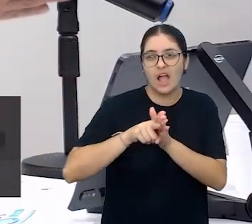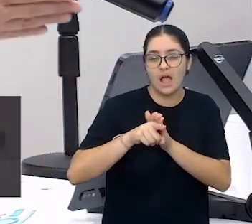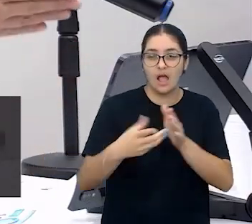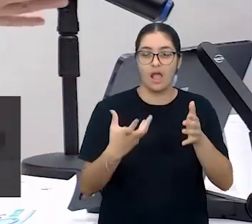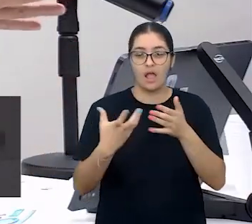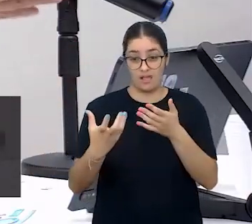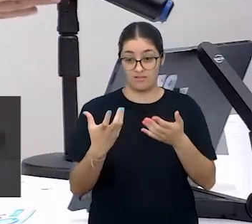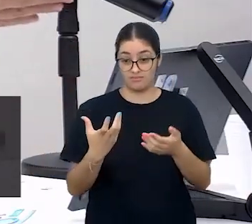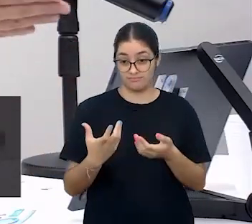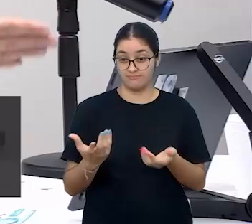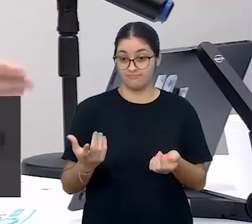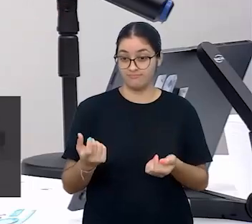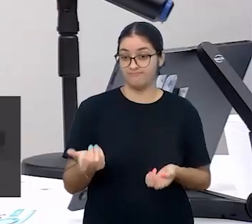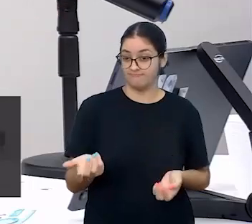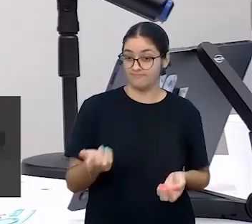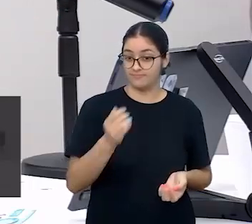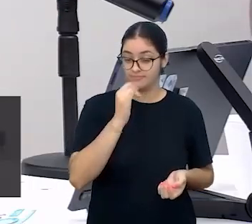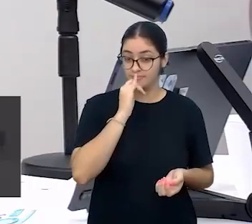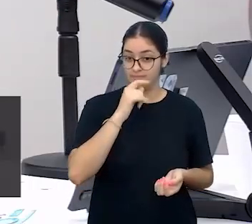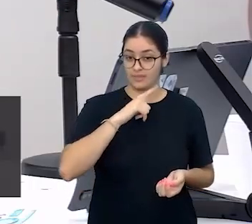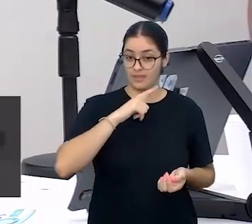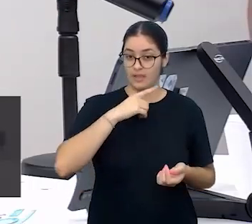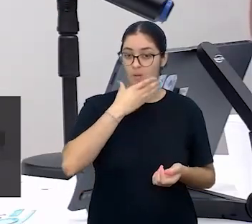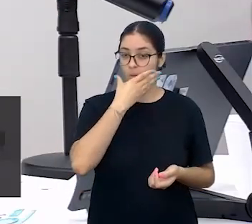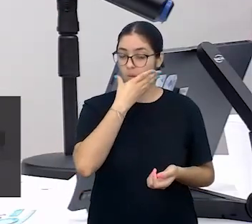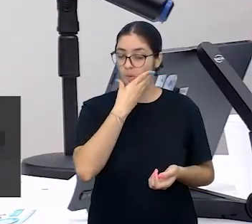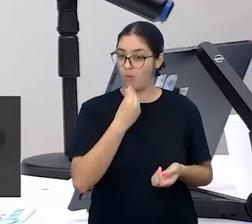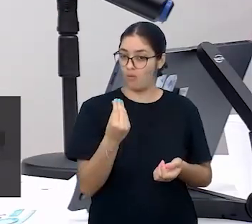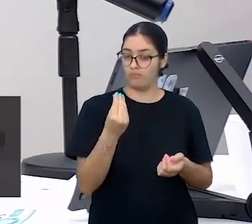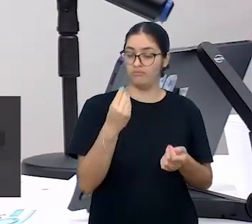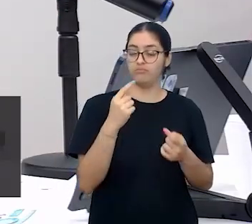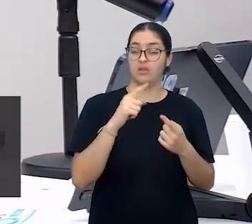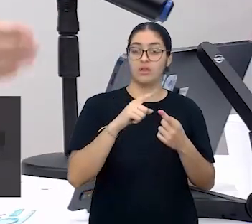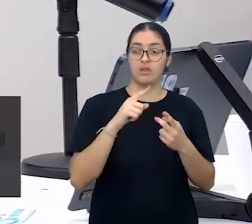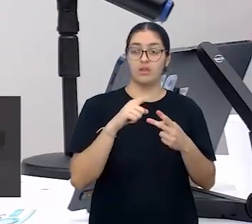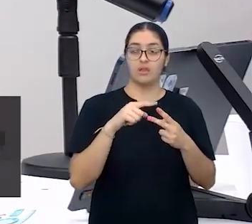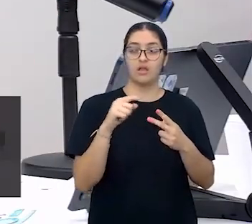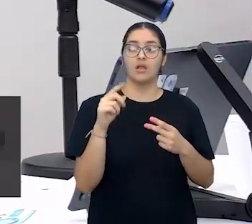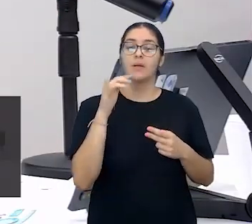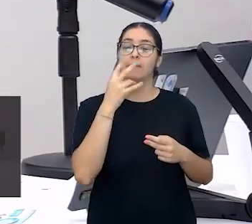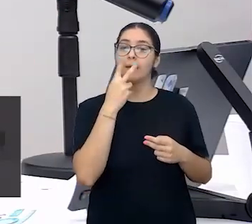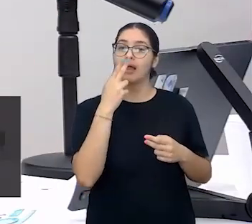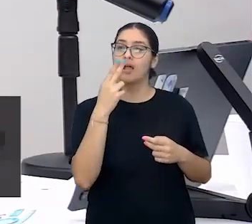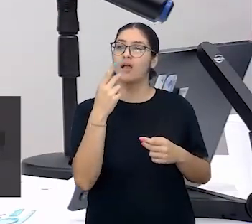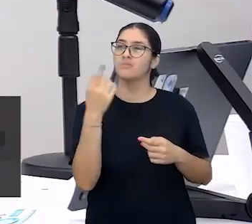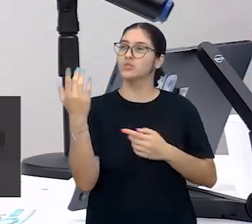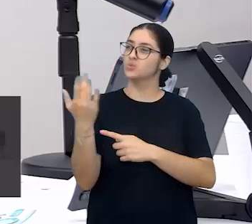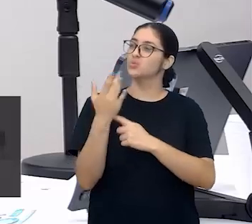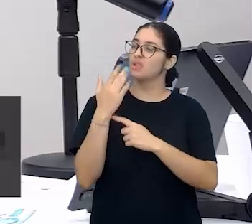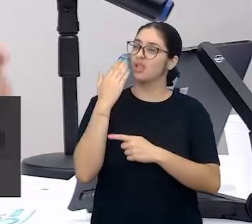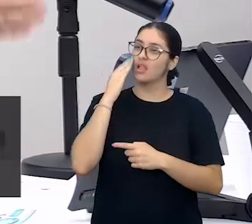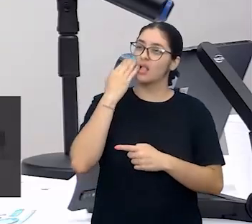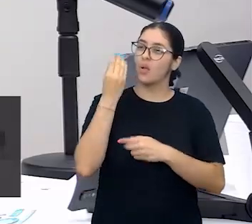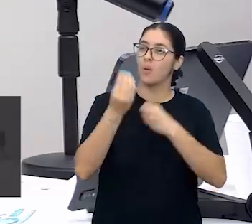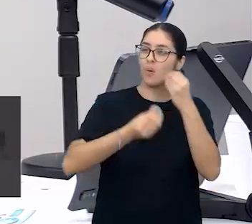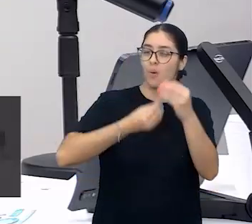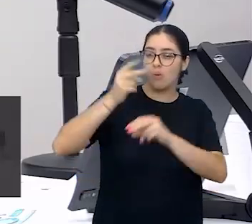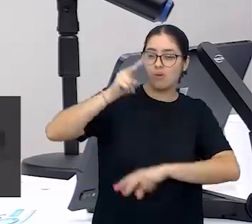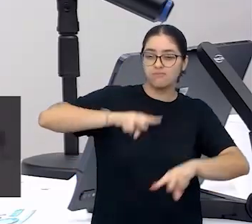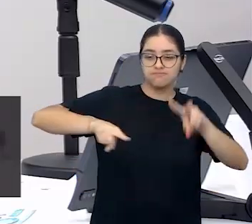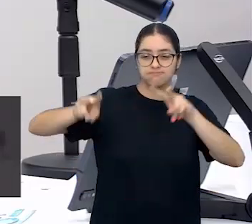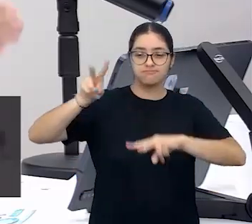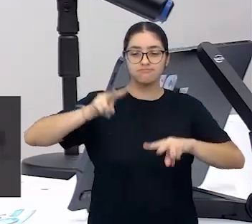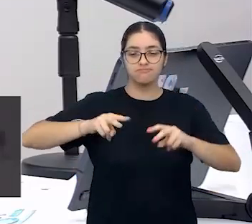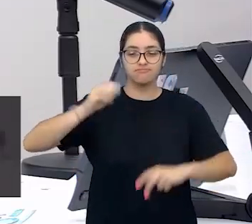são as nossas grandes mestras que olham para essa explicação, nos ajudam a entender